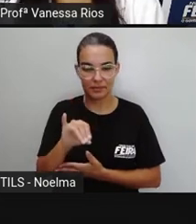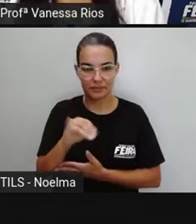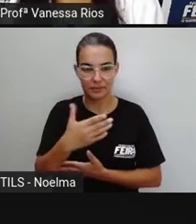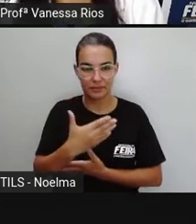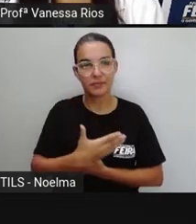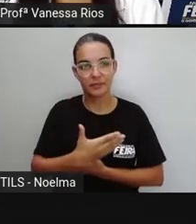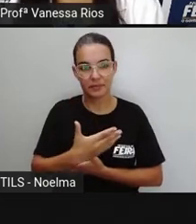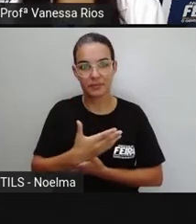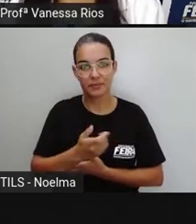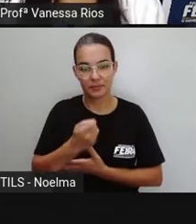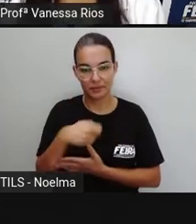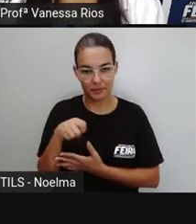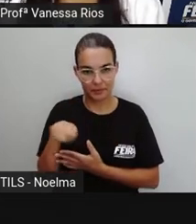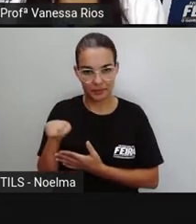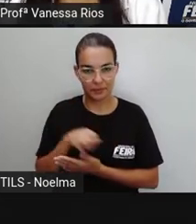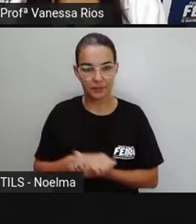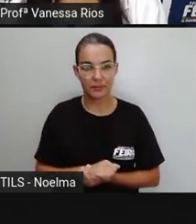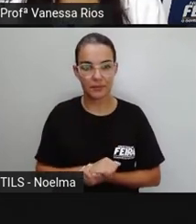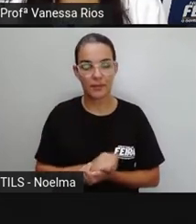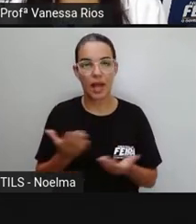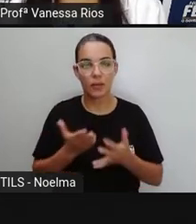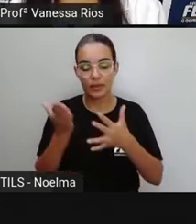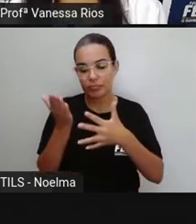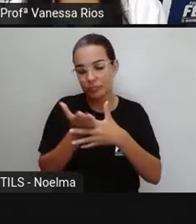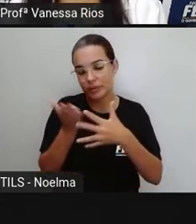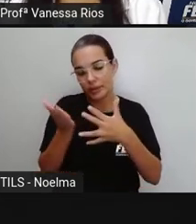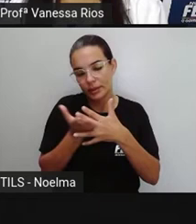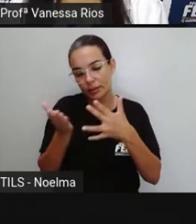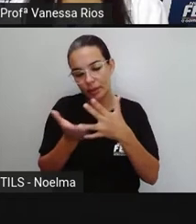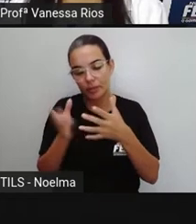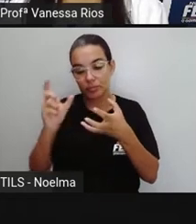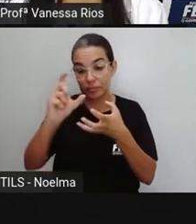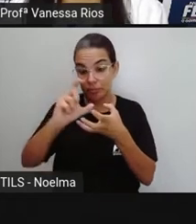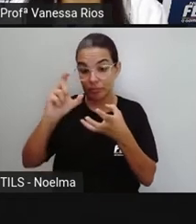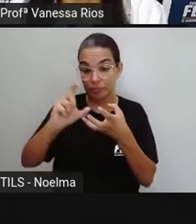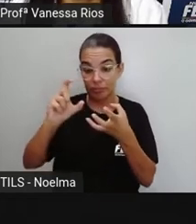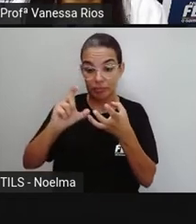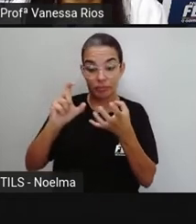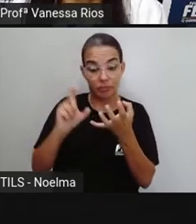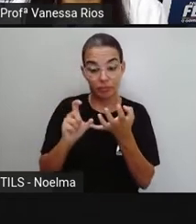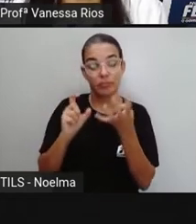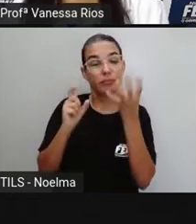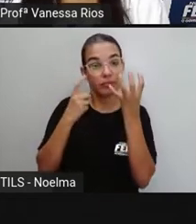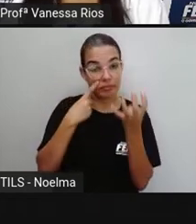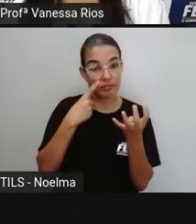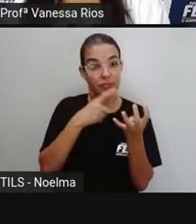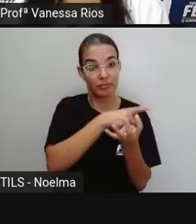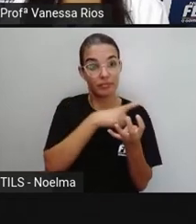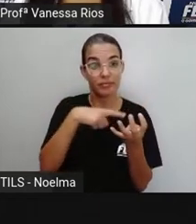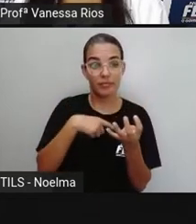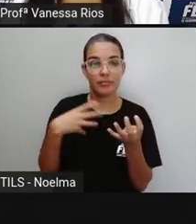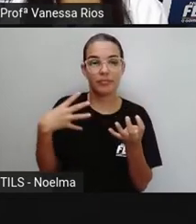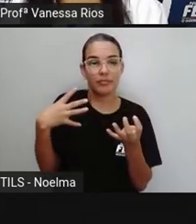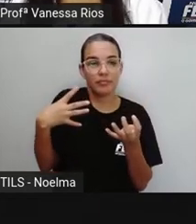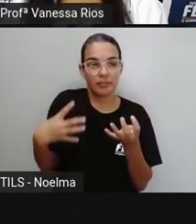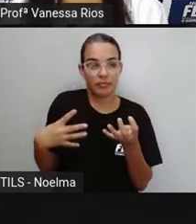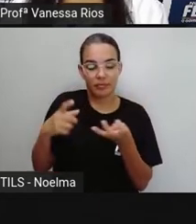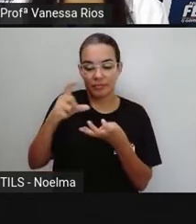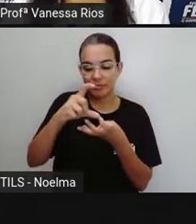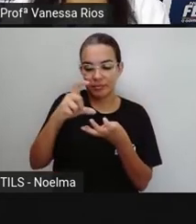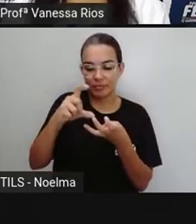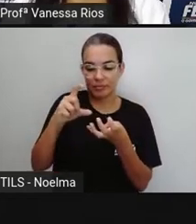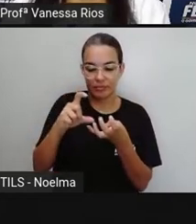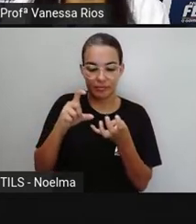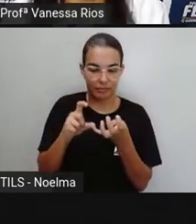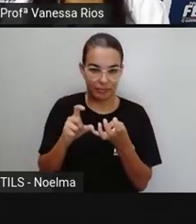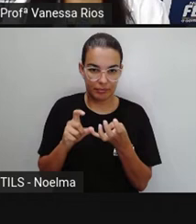escreveu aí a palavra embaixo. A Pró também separou as sílabas. E a gente observa aí que a palavra